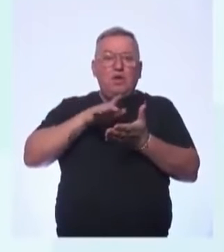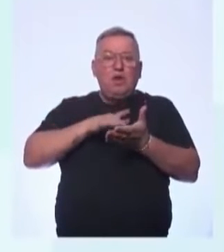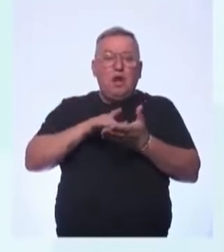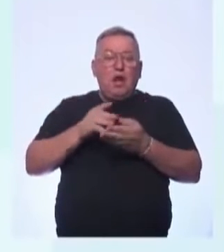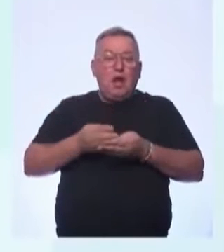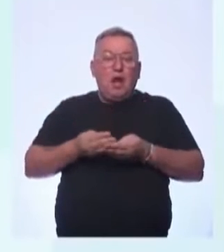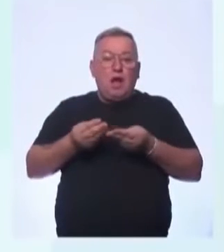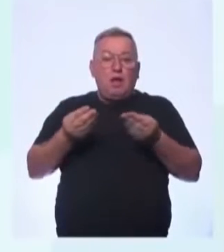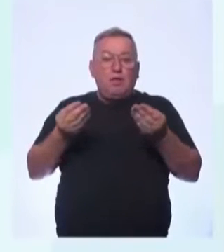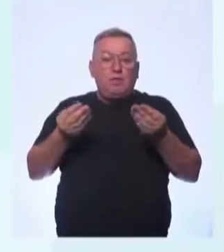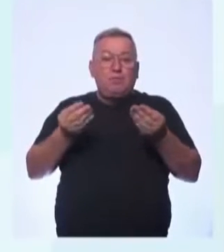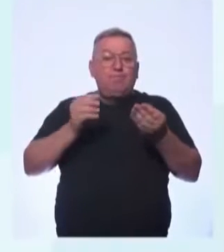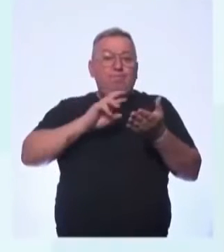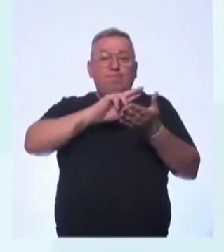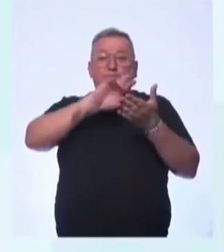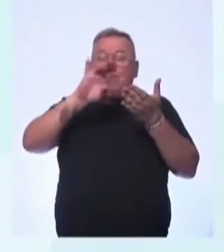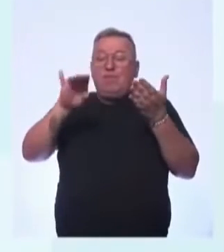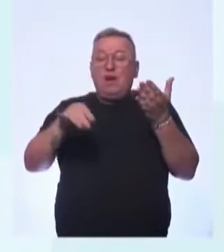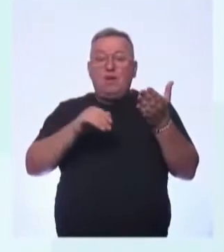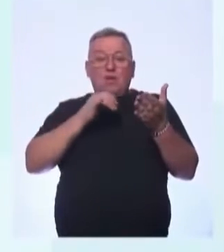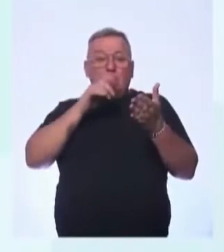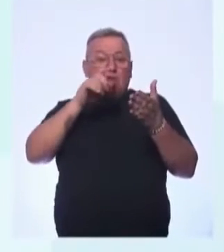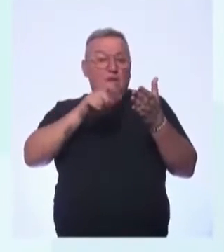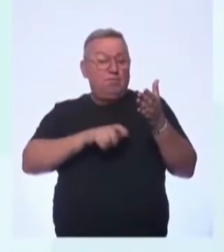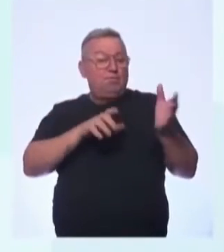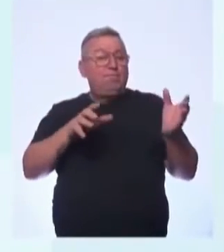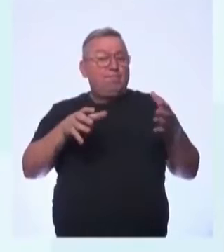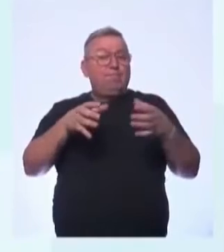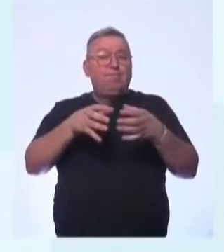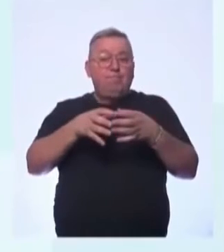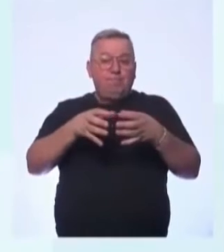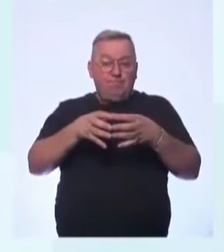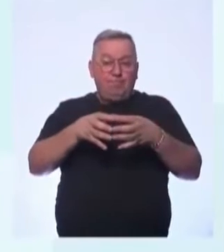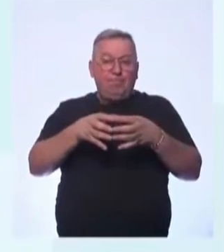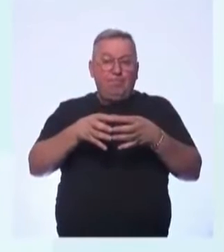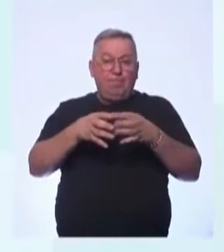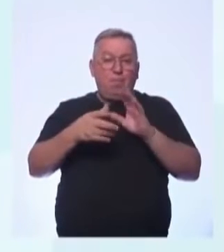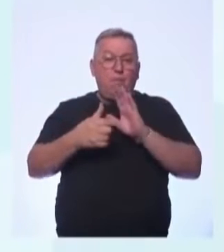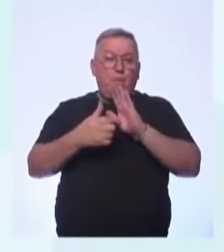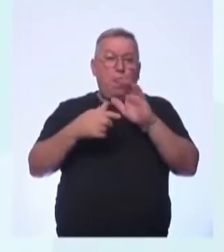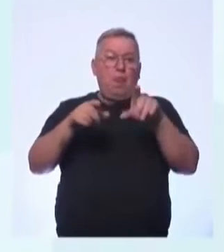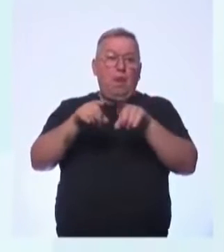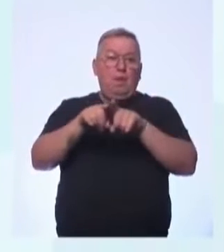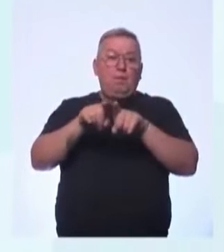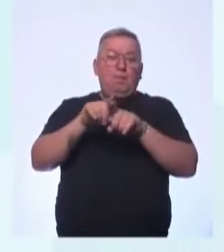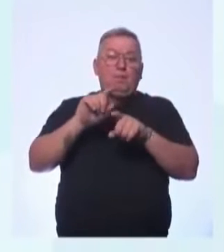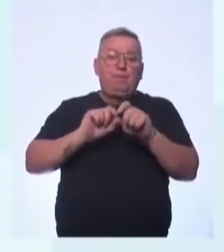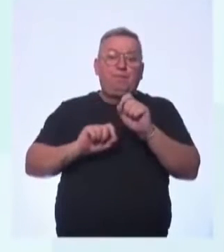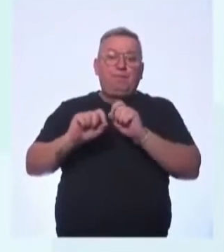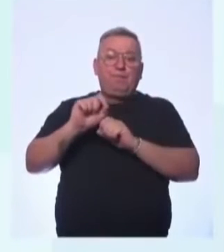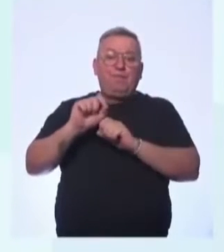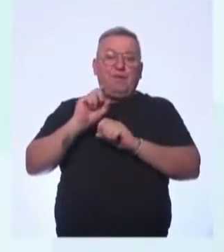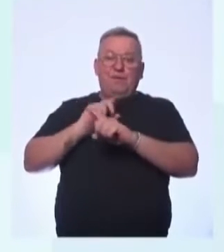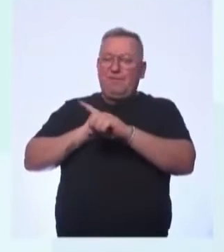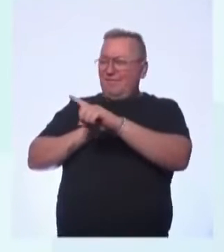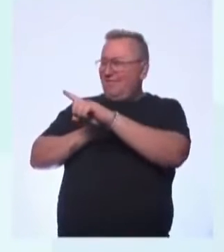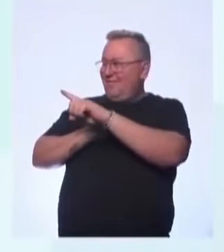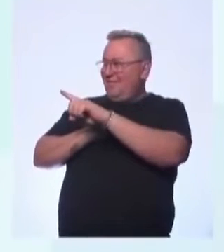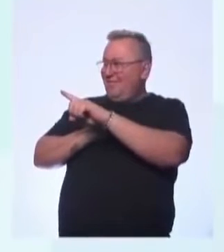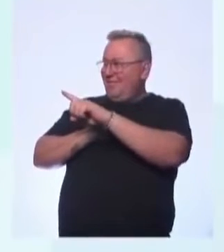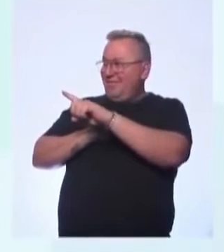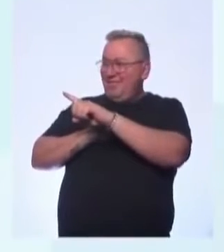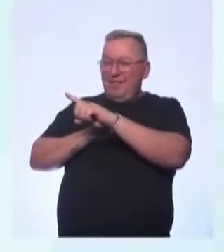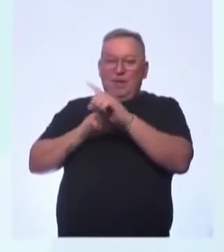vários exemplos aí de povos e comunidades destacando isso aí nessa nuvem de palavras no